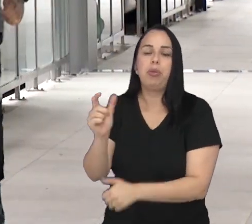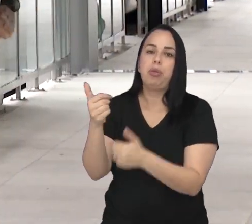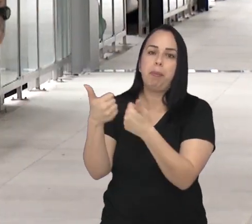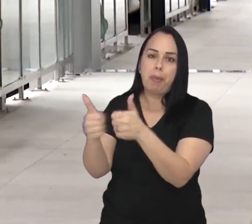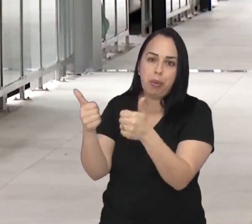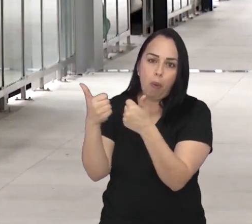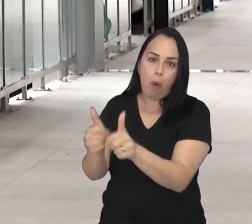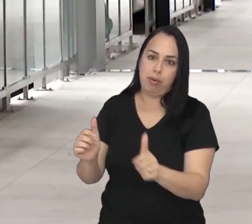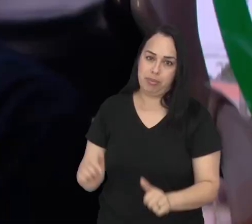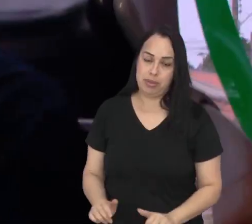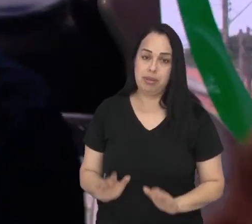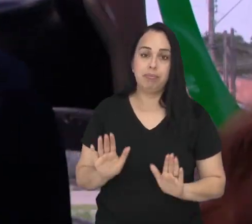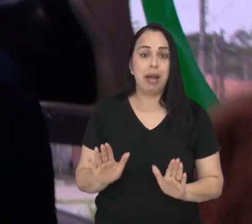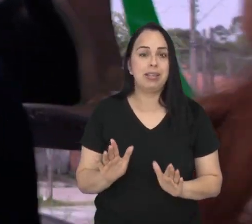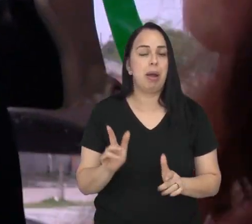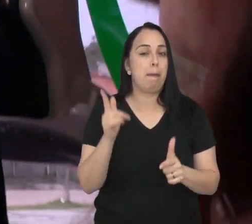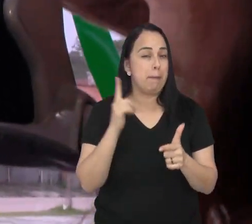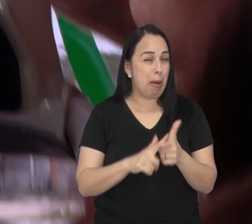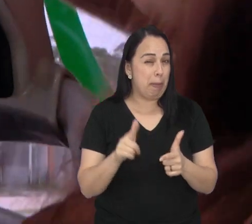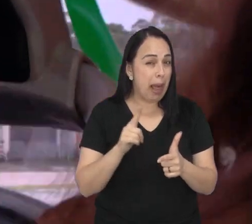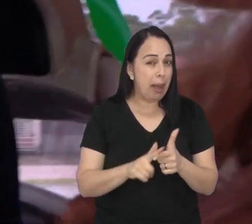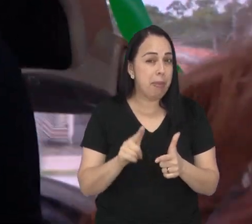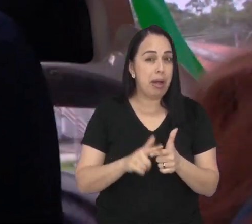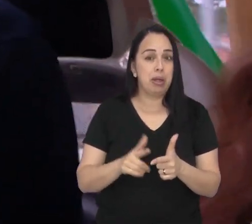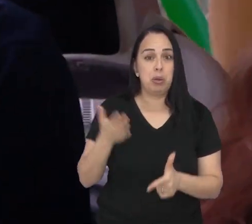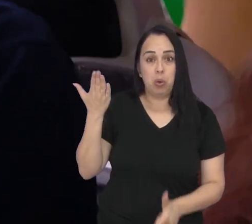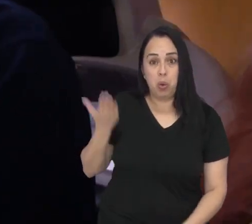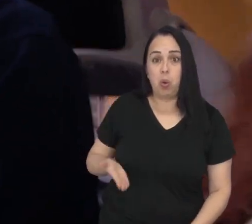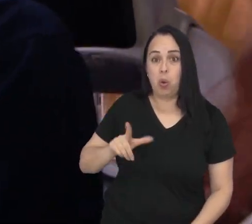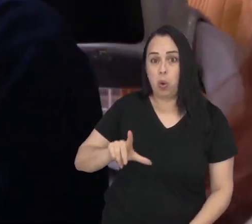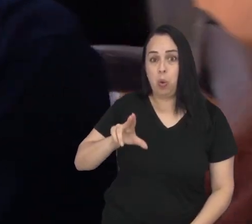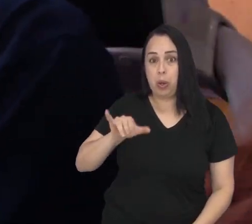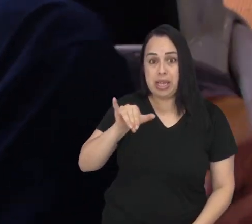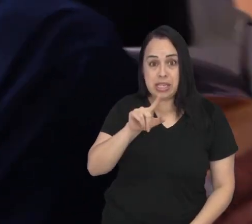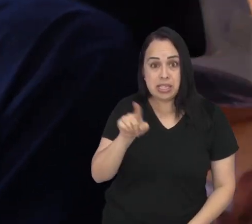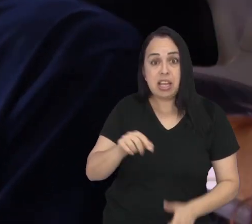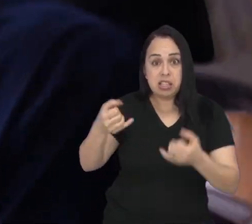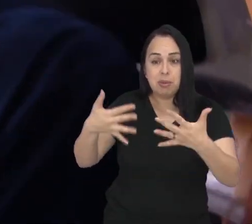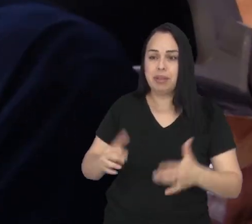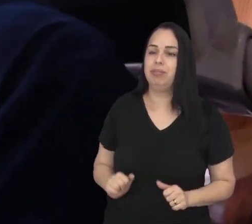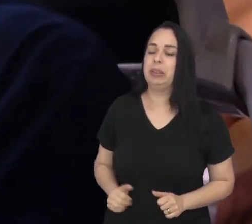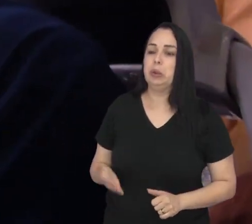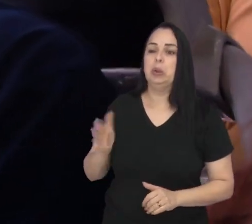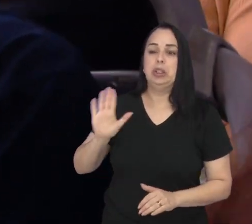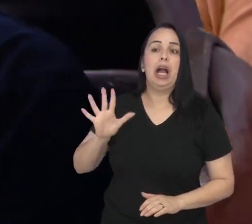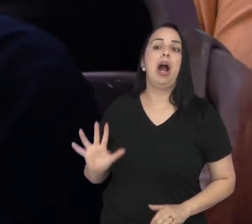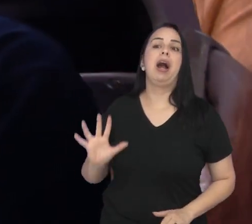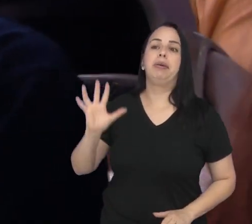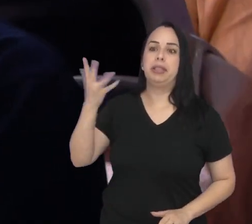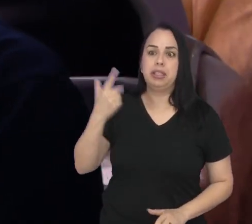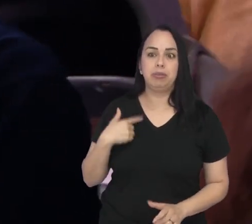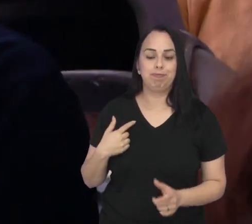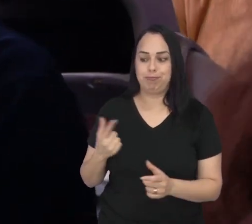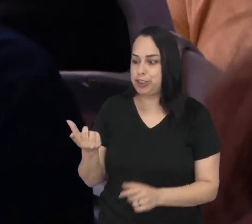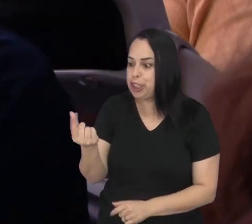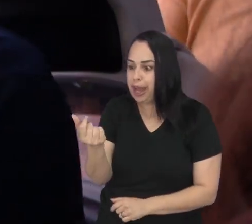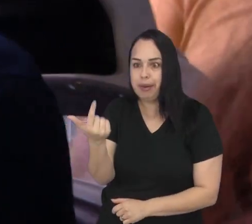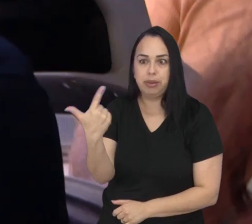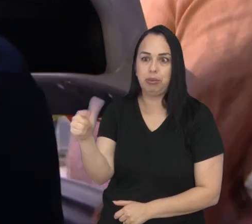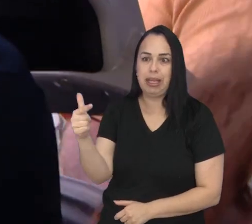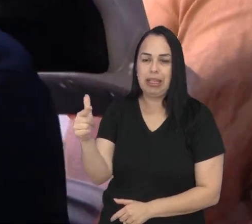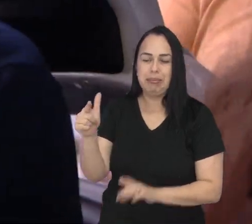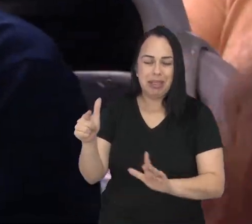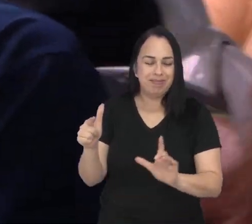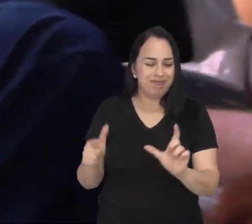transporte carregado. Isso já foi problema para o Luiz Guilherme. Já aconteceu de eu não estar com dinheiro, eu estar com dinheiro no cartão